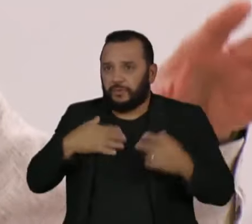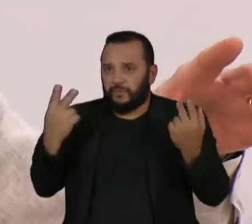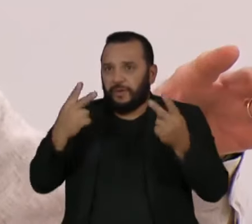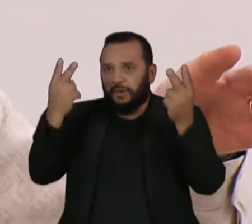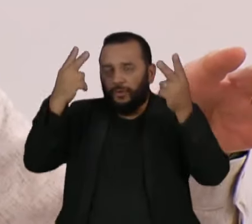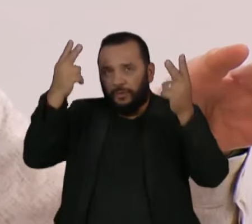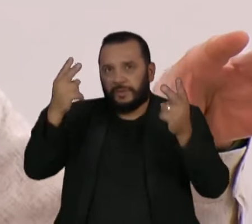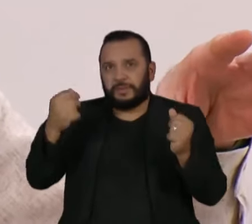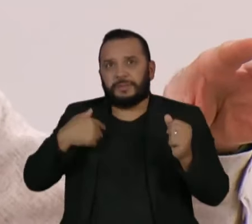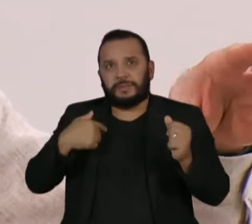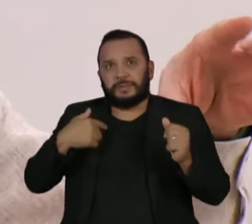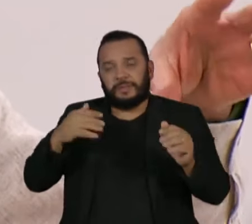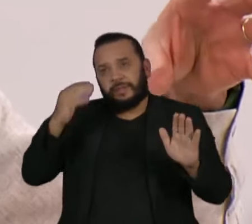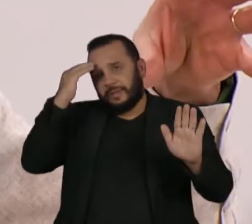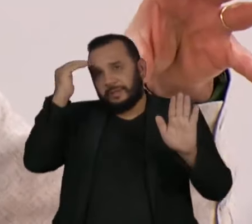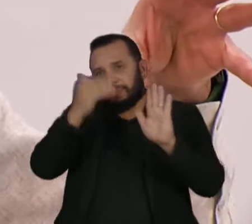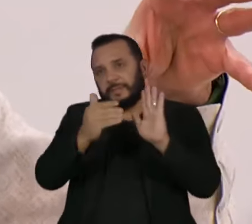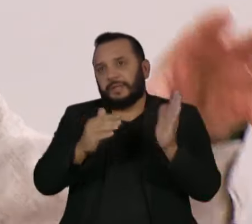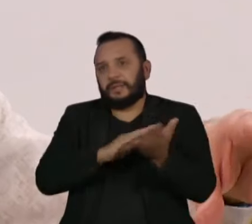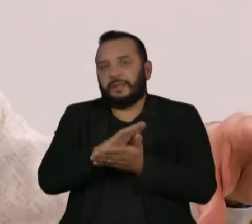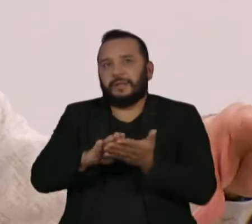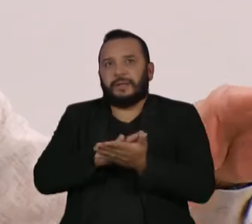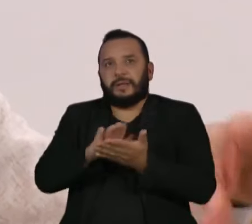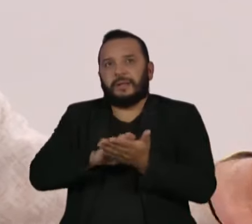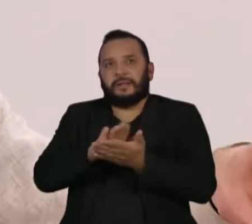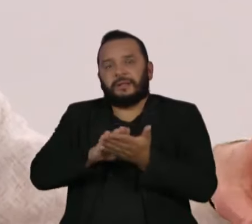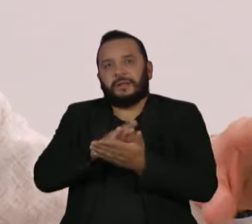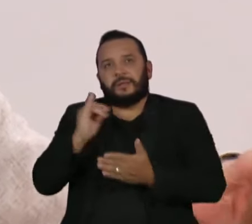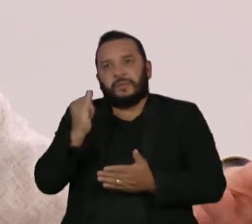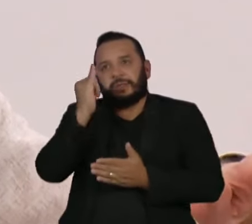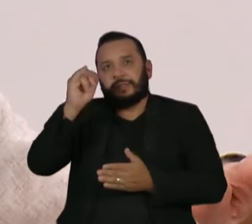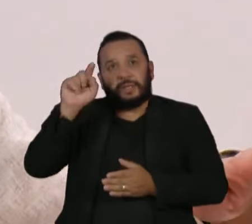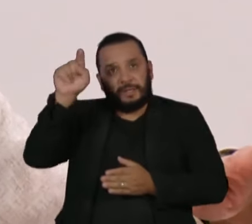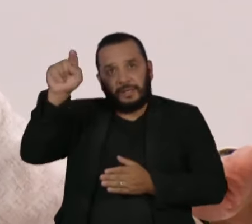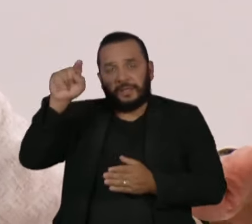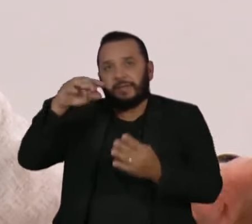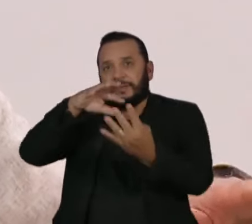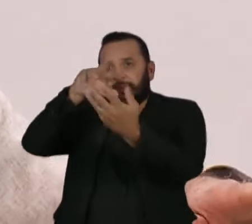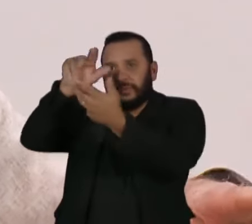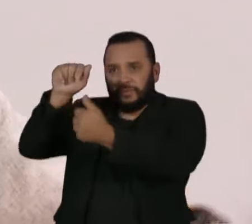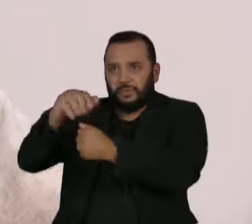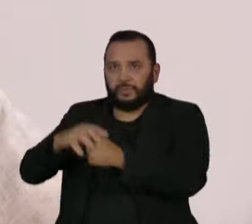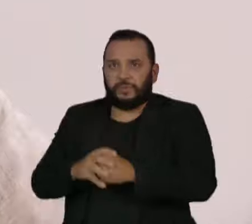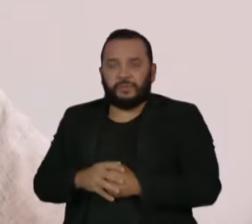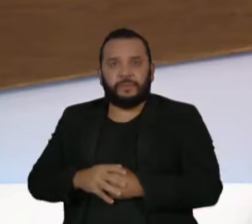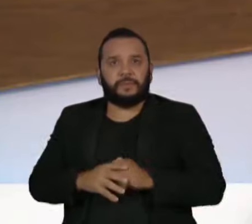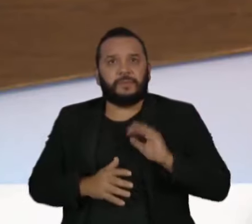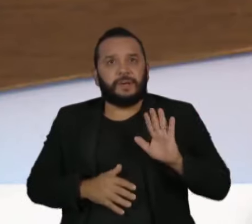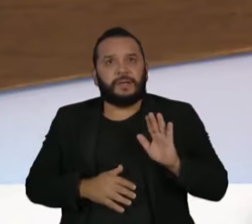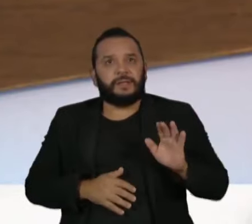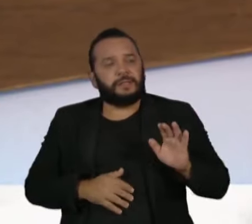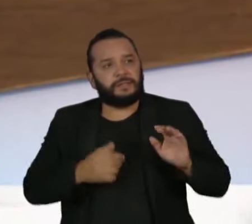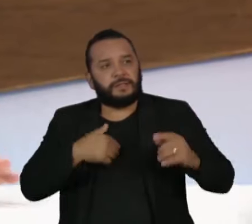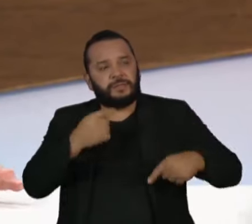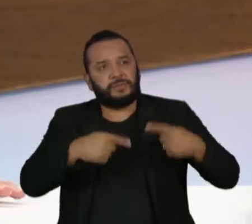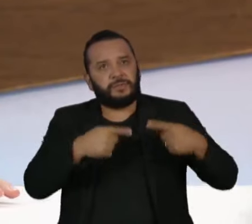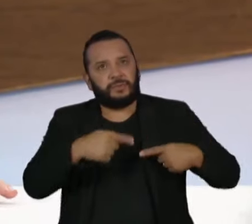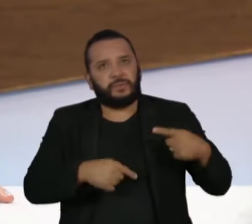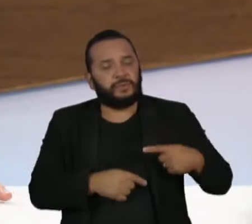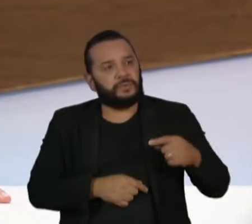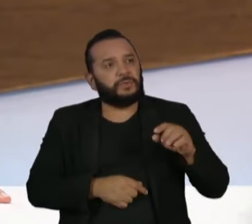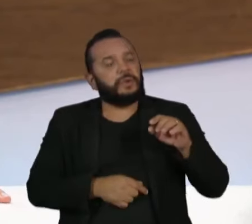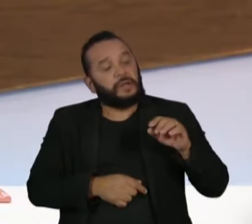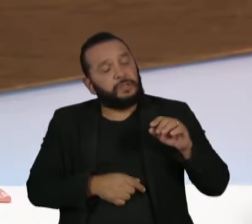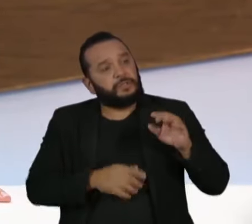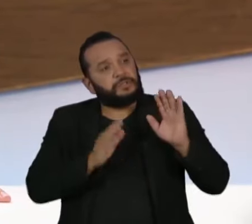sem respeitar a importância daquele mundo como ele é. Esse discurso do eurocêntrico me incomoda um pouco, porque a humanidade